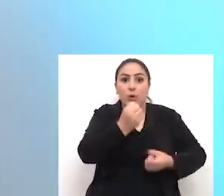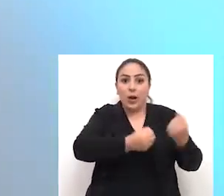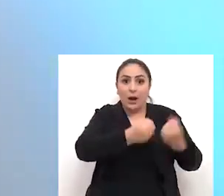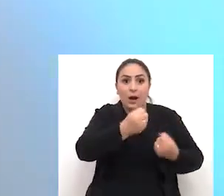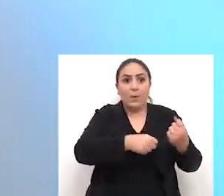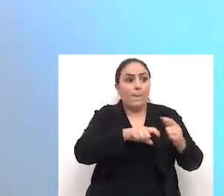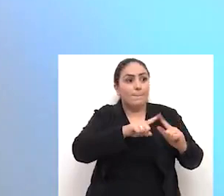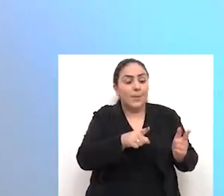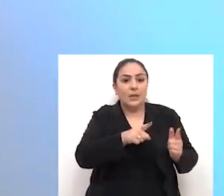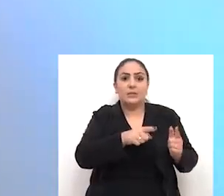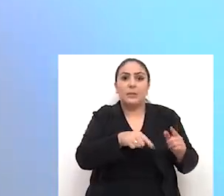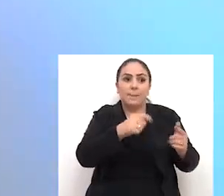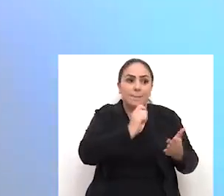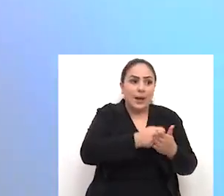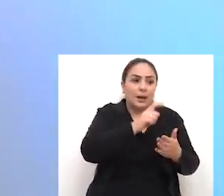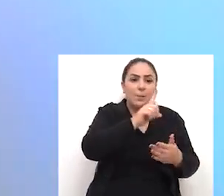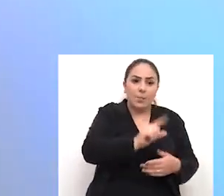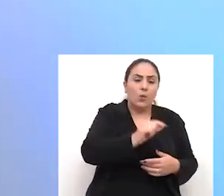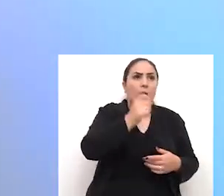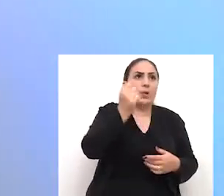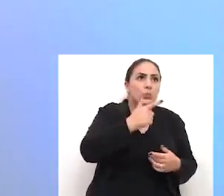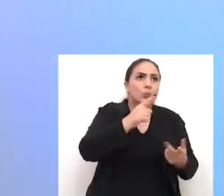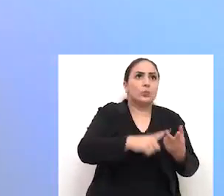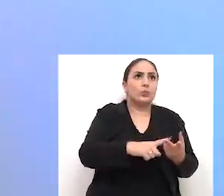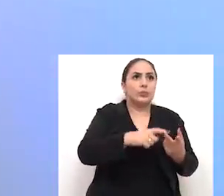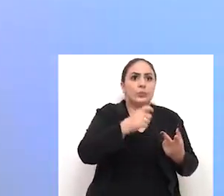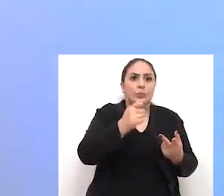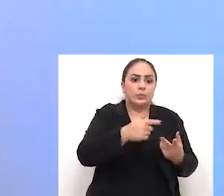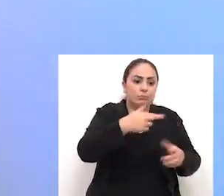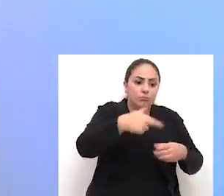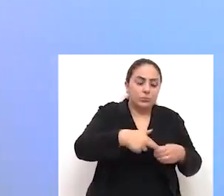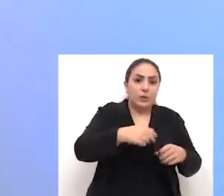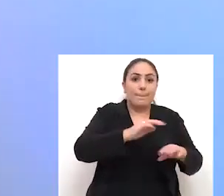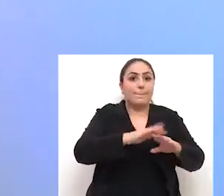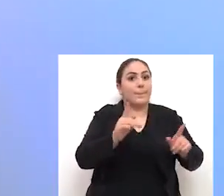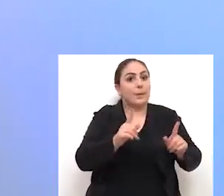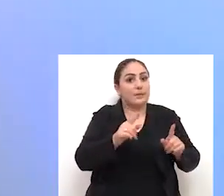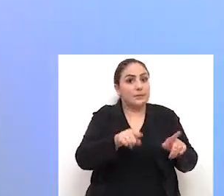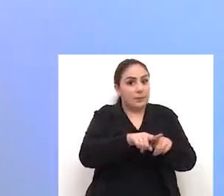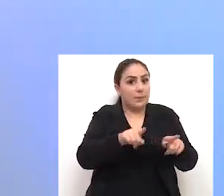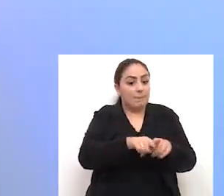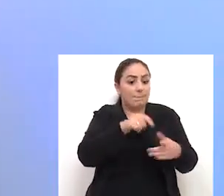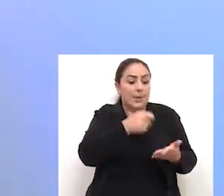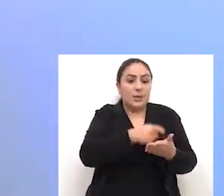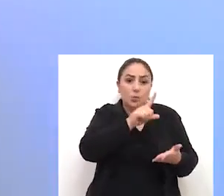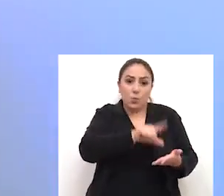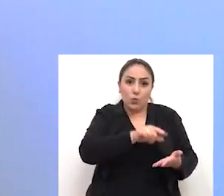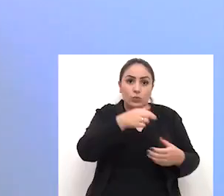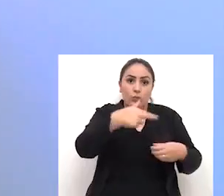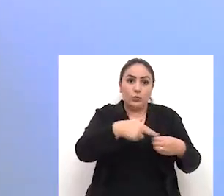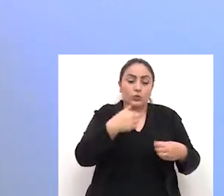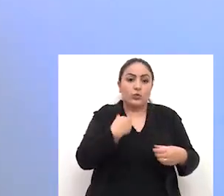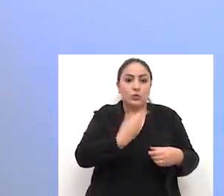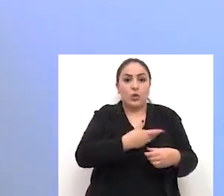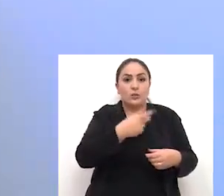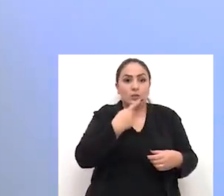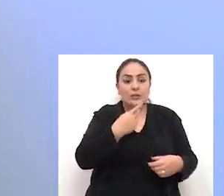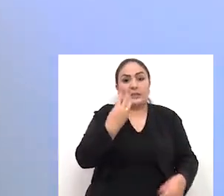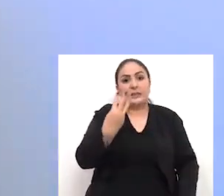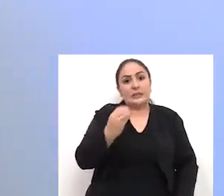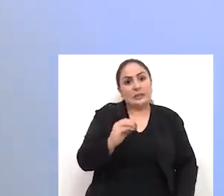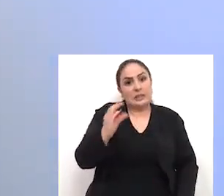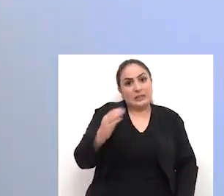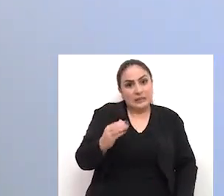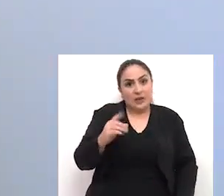IPVA, mas vai também pagar menos na energia, no combustível. Inclusive, pagando a menos no combustível, que a gente projeta, 30